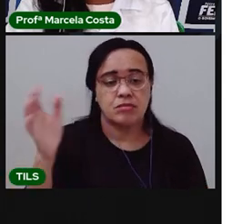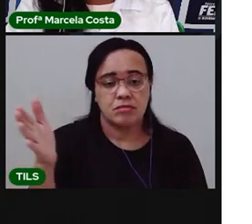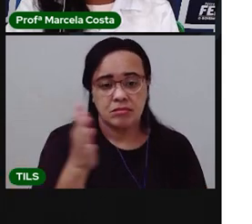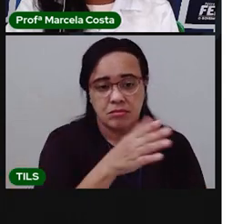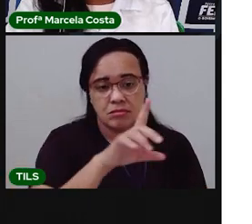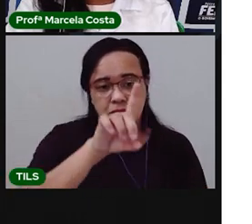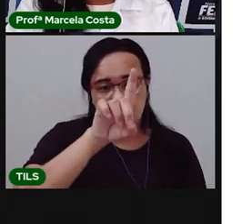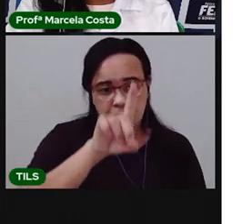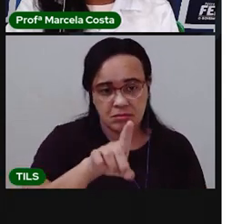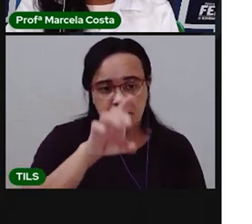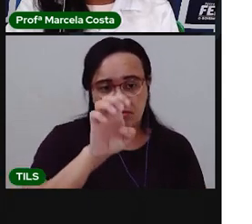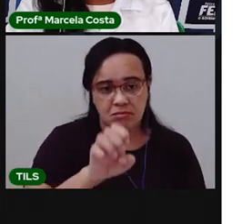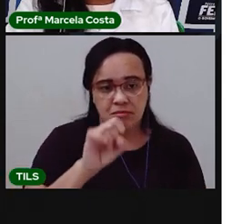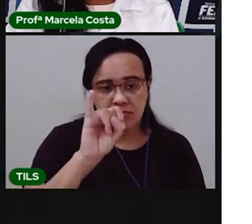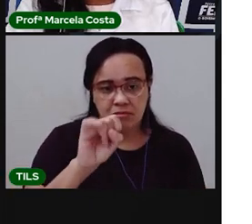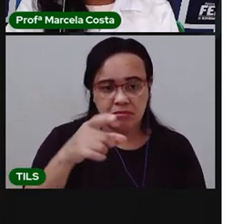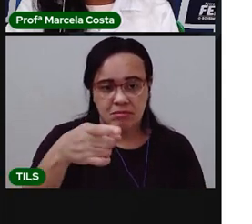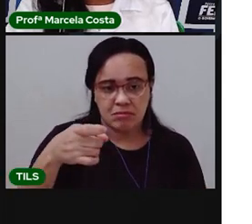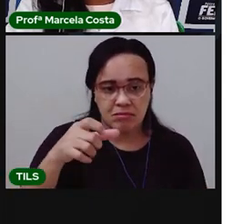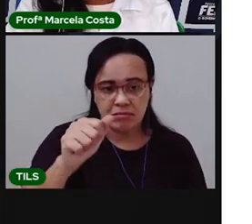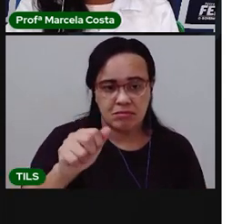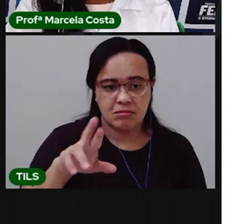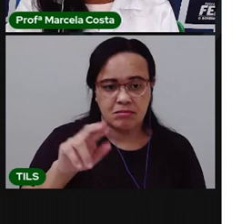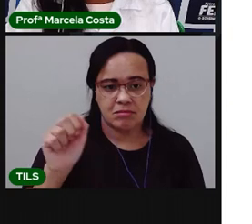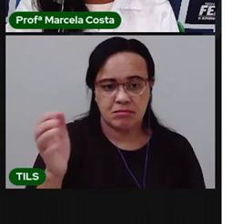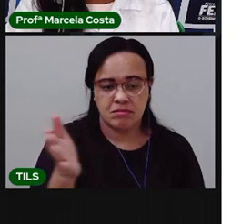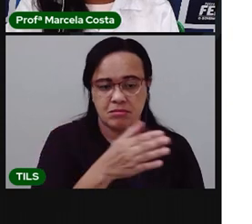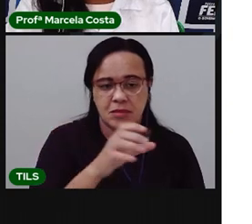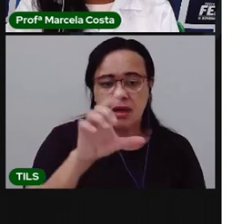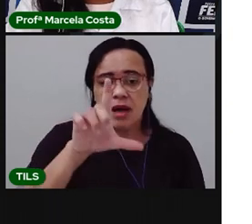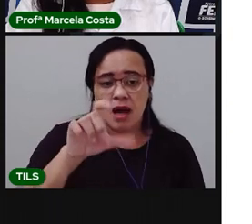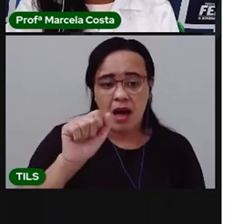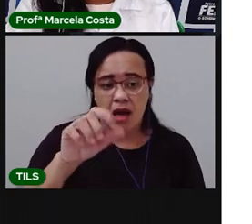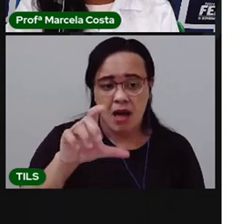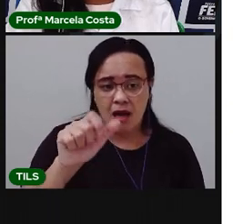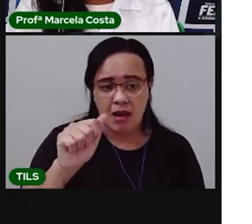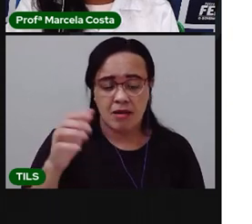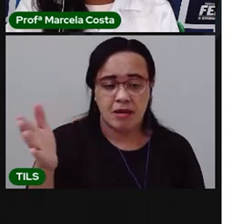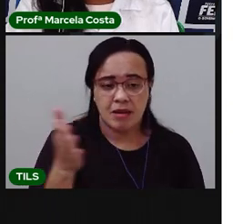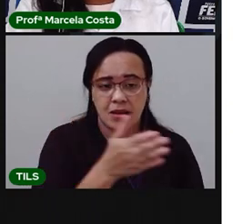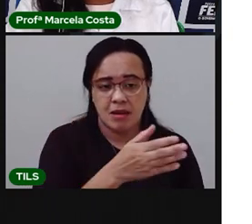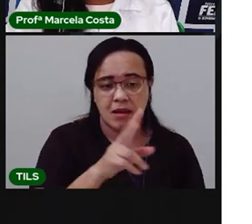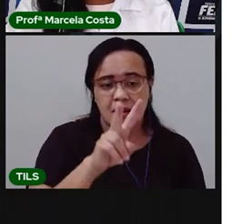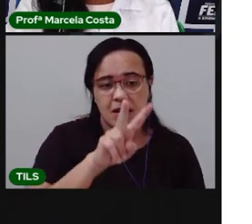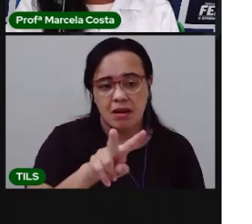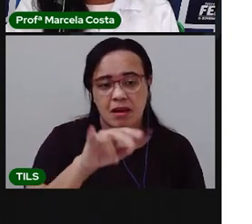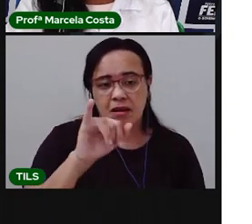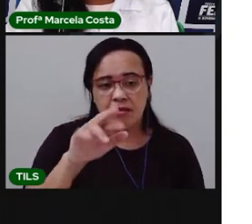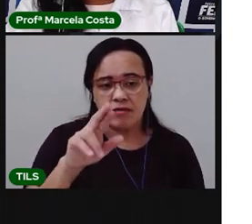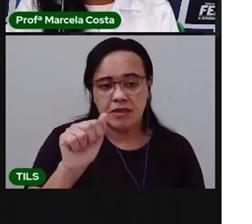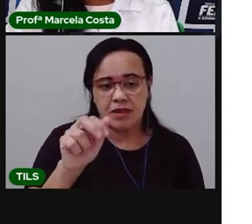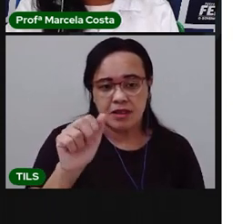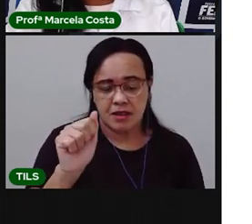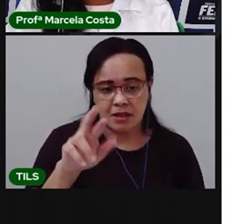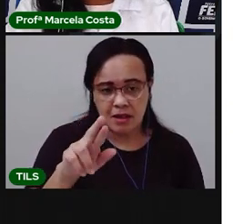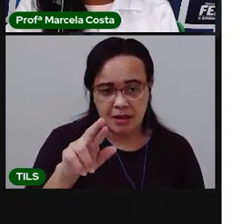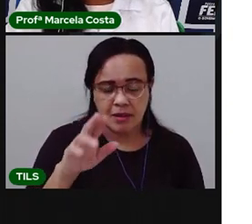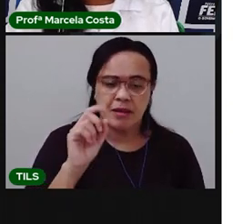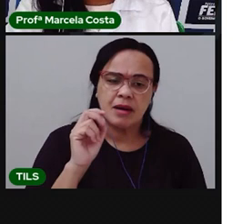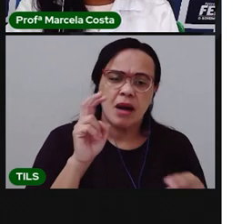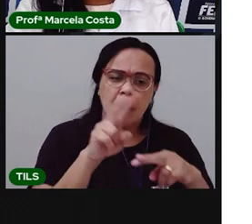causa da Maria que não soube rimar.